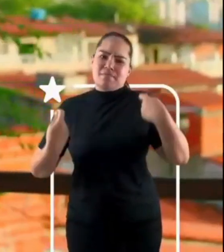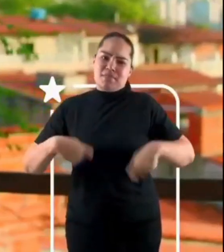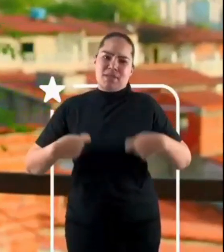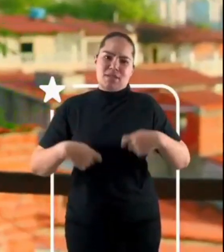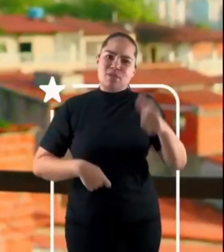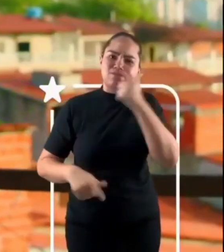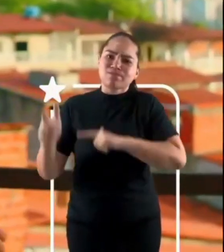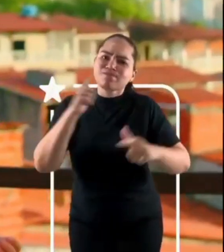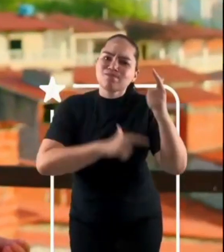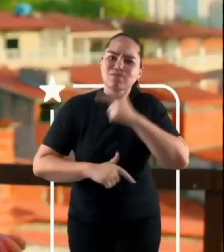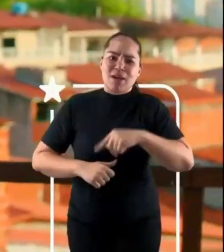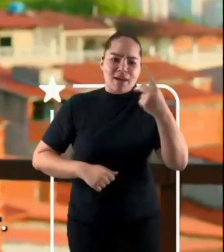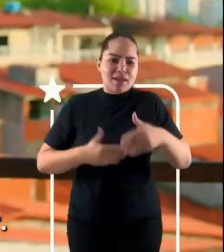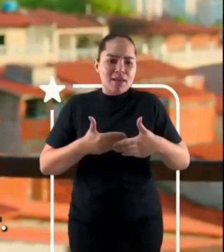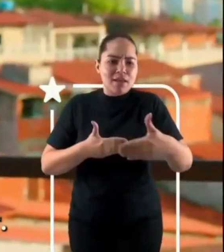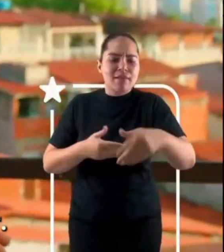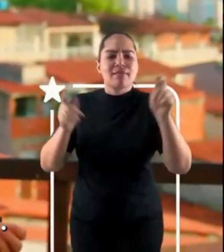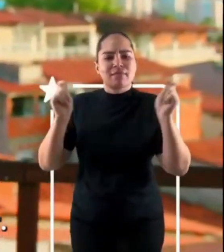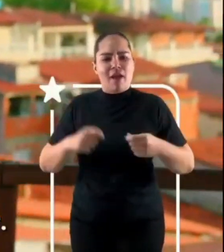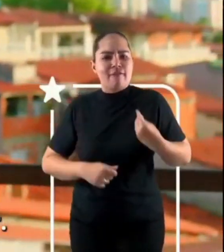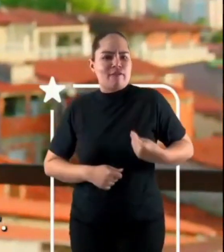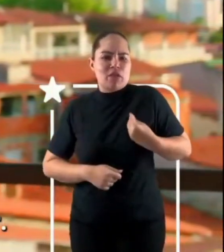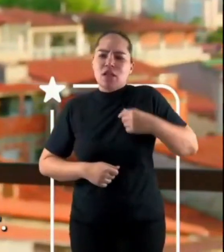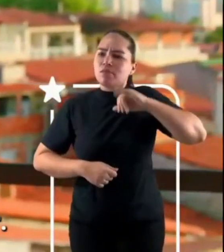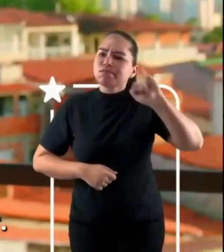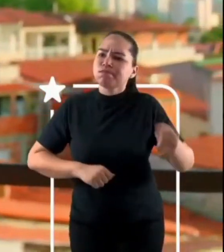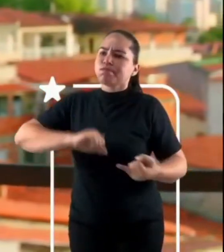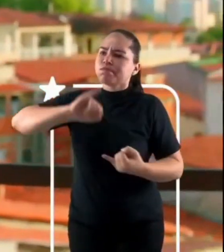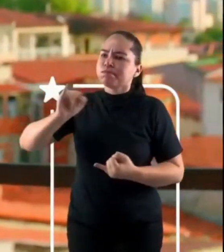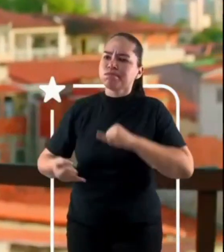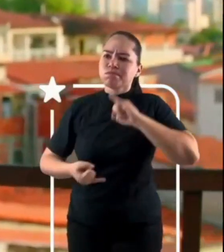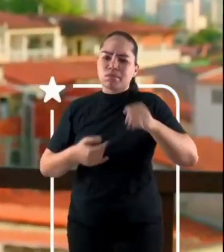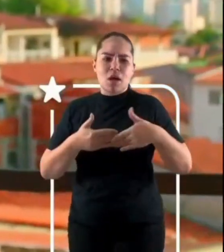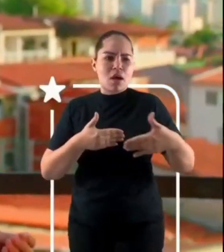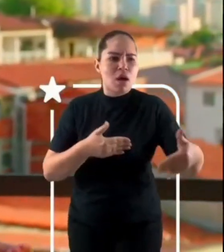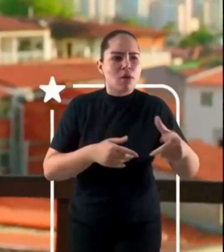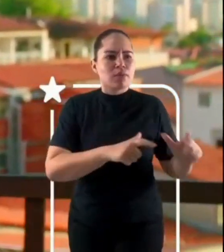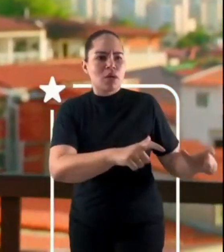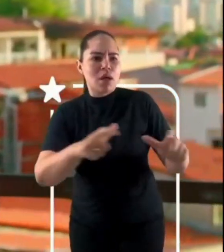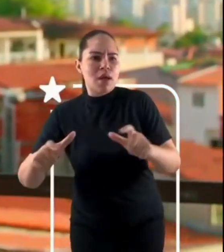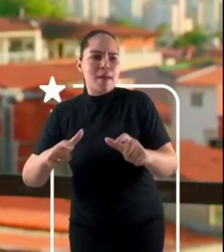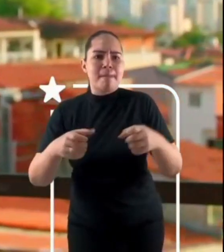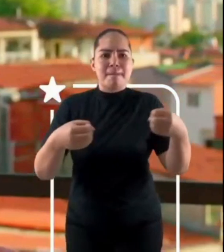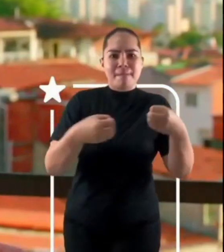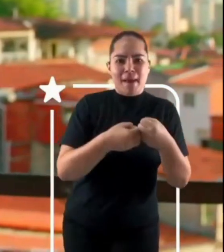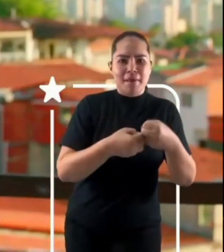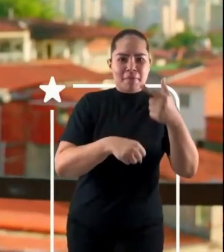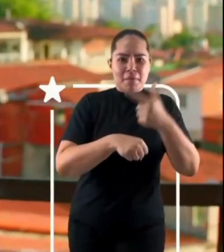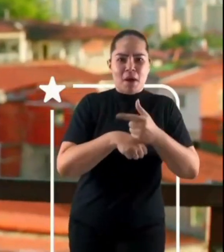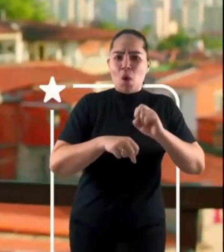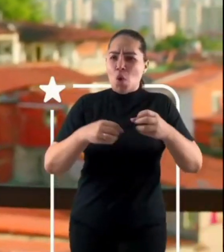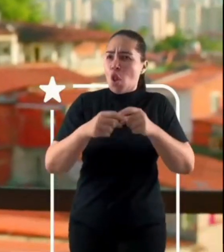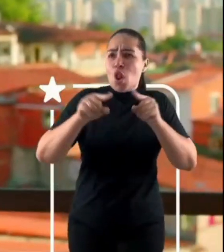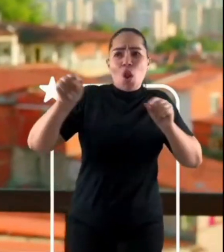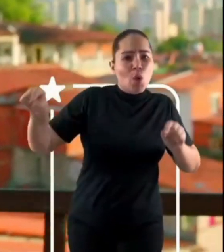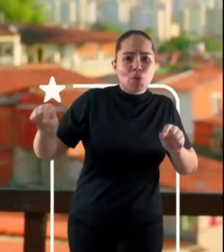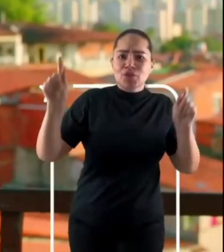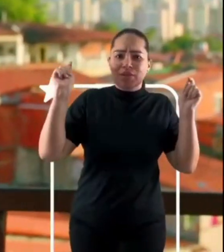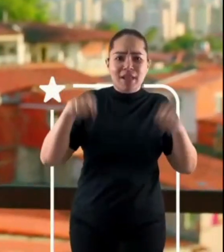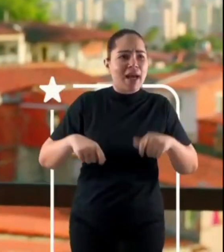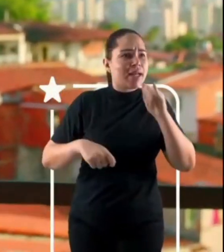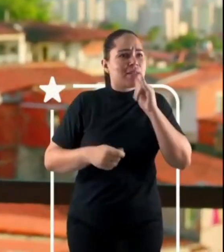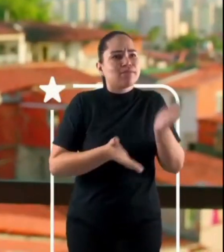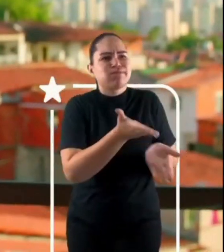com mais oportunidades nos bairros, perto ou longe da Beira Mapa. Pode ser mais limpa e bem cuidada, com melhor atendimento na saúde,